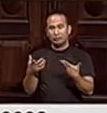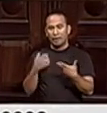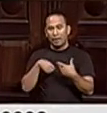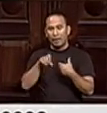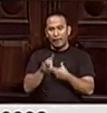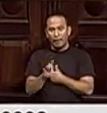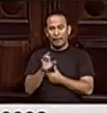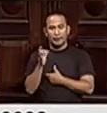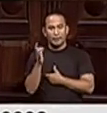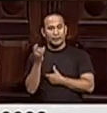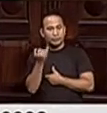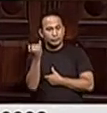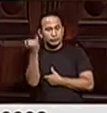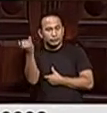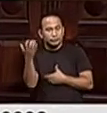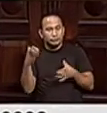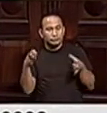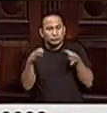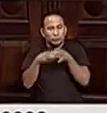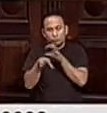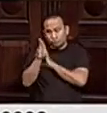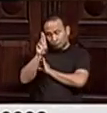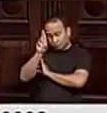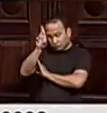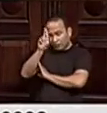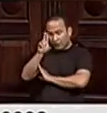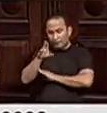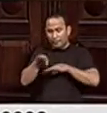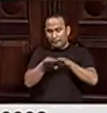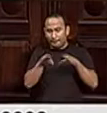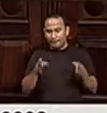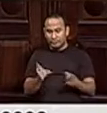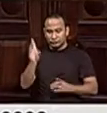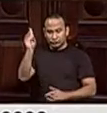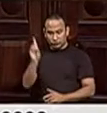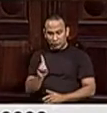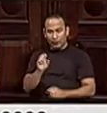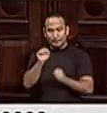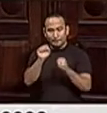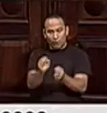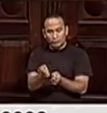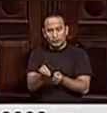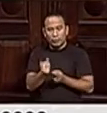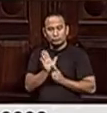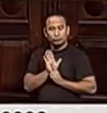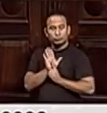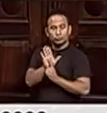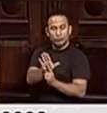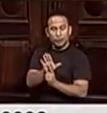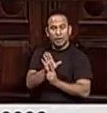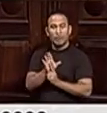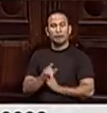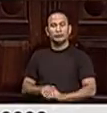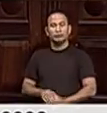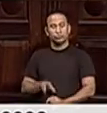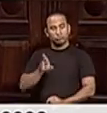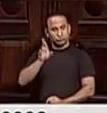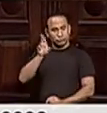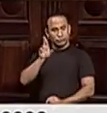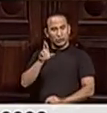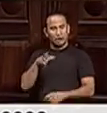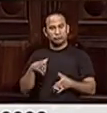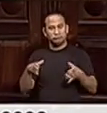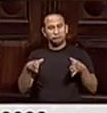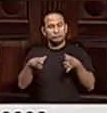que as lideranças partidárias se reúnam com a mesa diretora e que a mesa diretora possa apresentar as lideranças partidárias, as